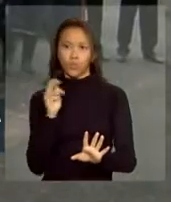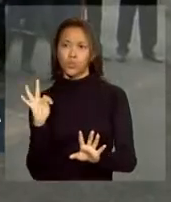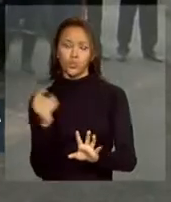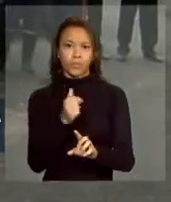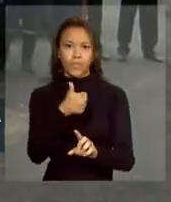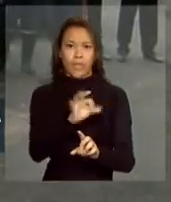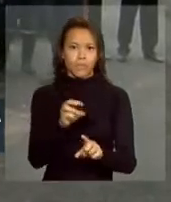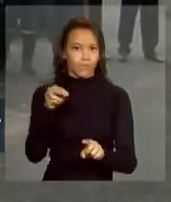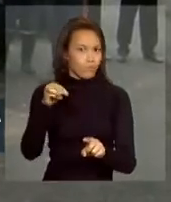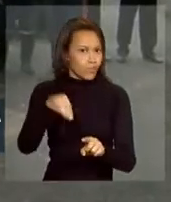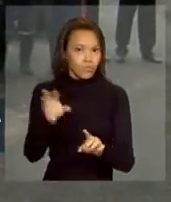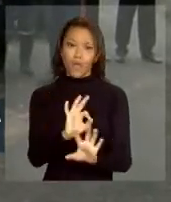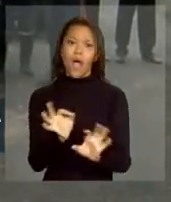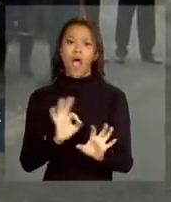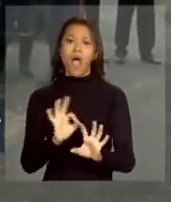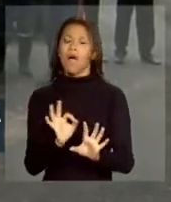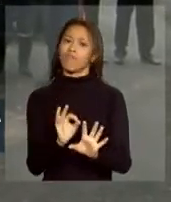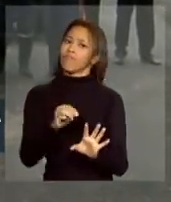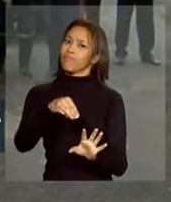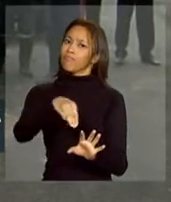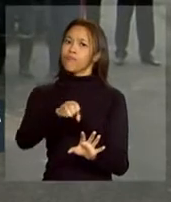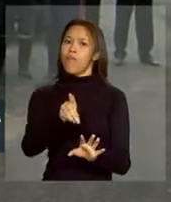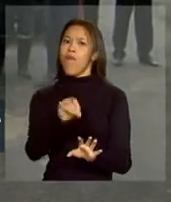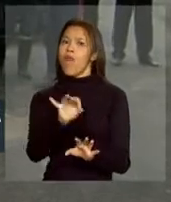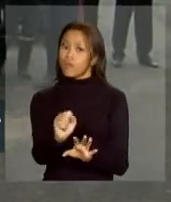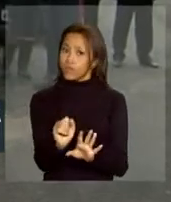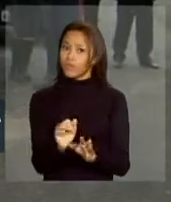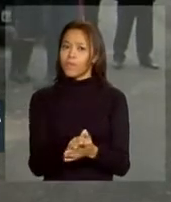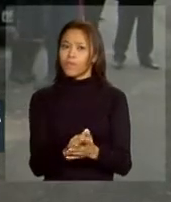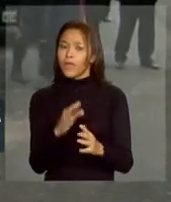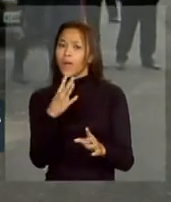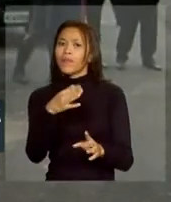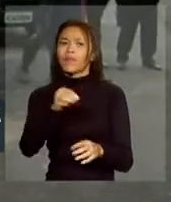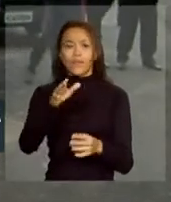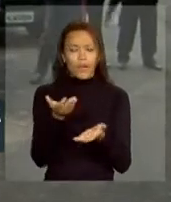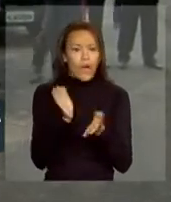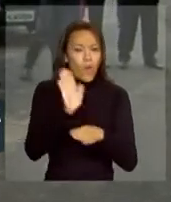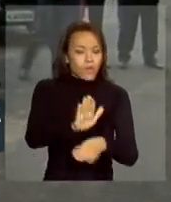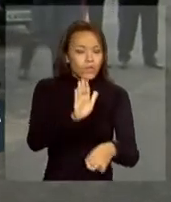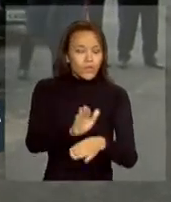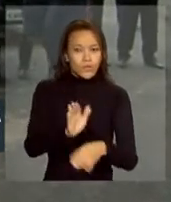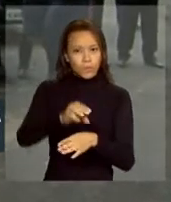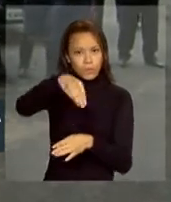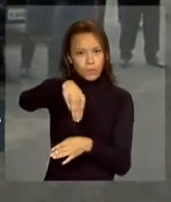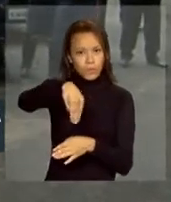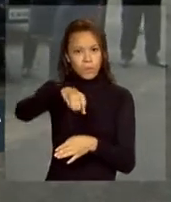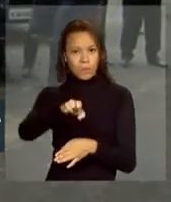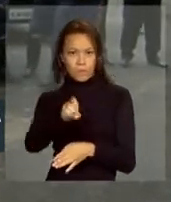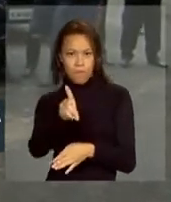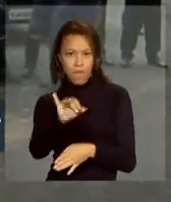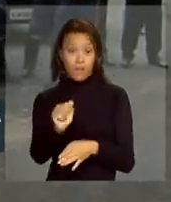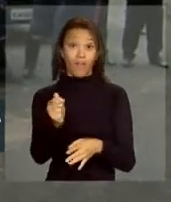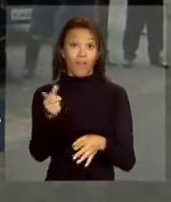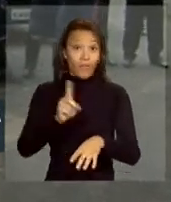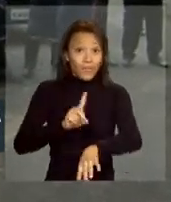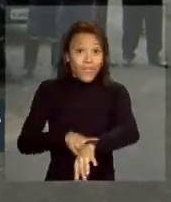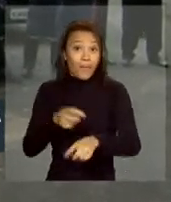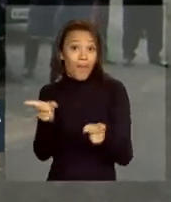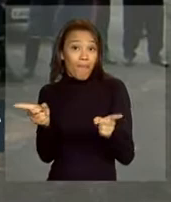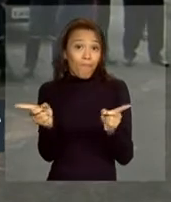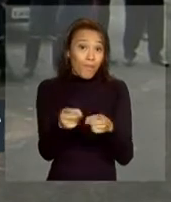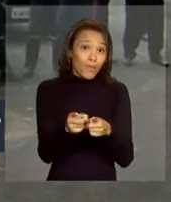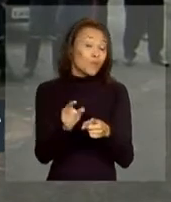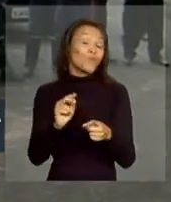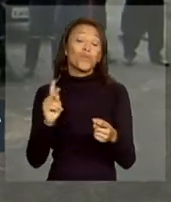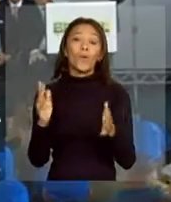Isso significa dizer que a média do atendimento do SAMU paulistano é menor do que a